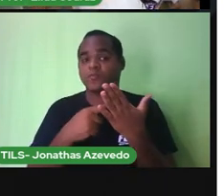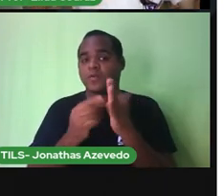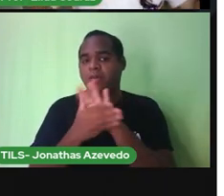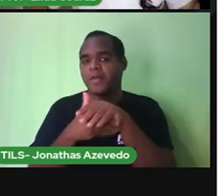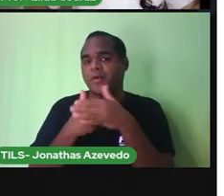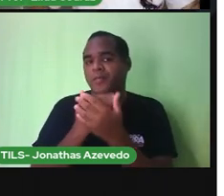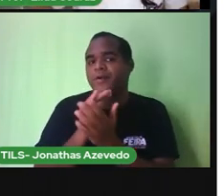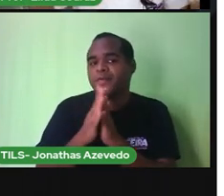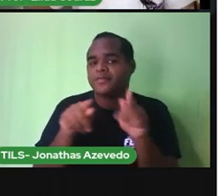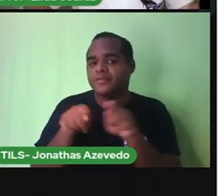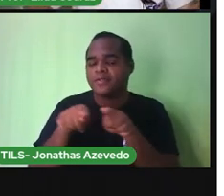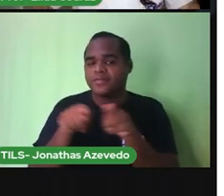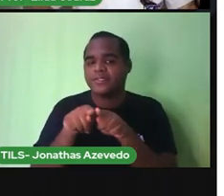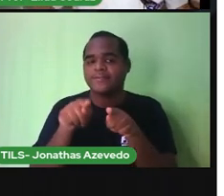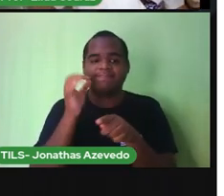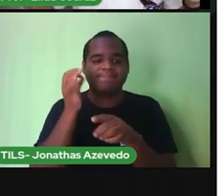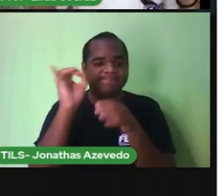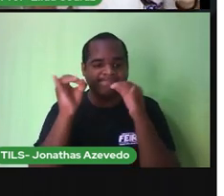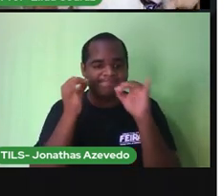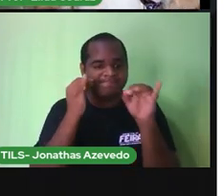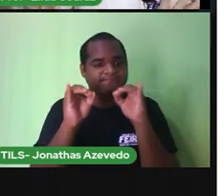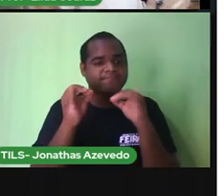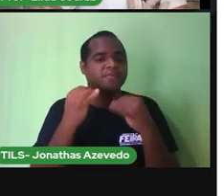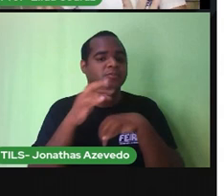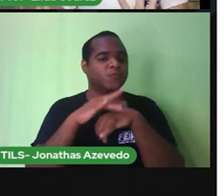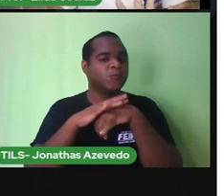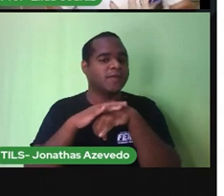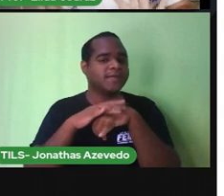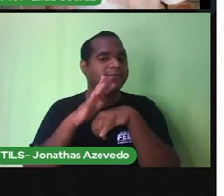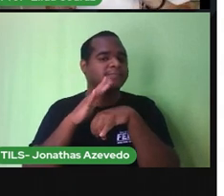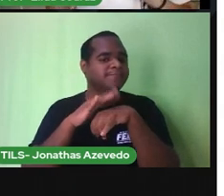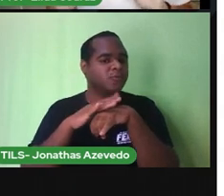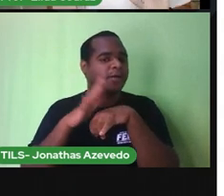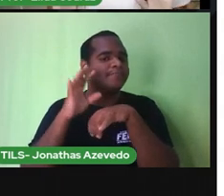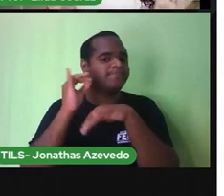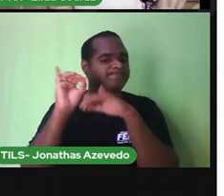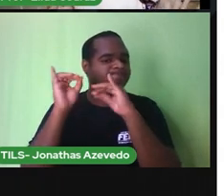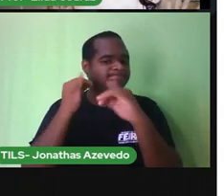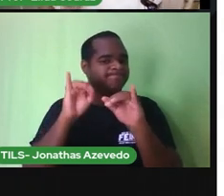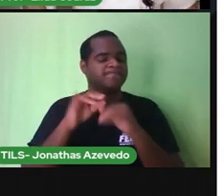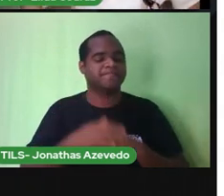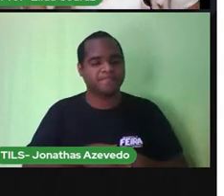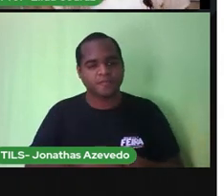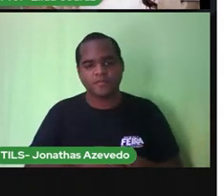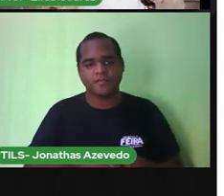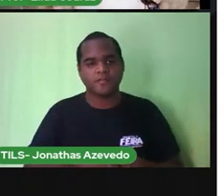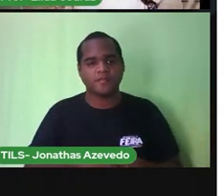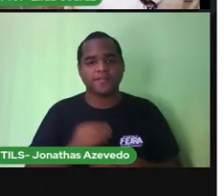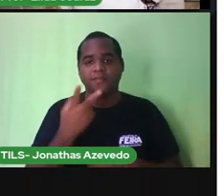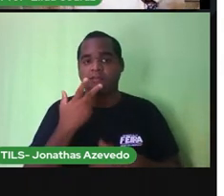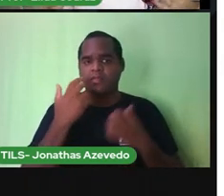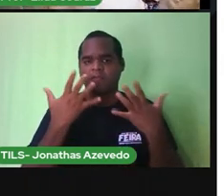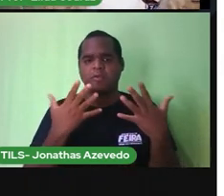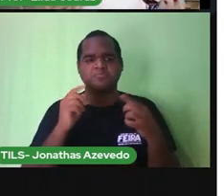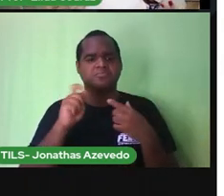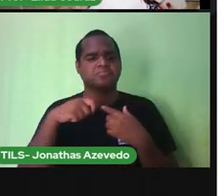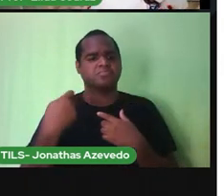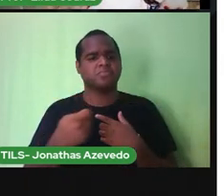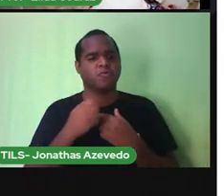e nos livrarmos dos germes, ok? Mas quando se fala de higiene,